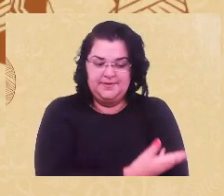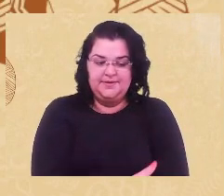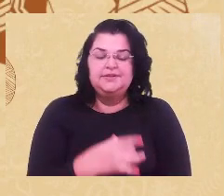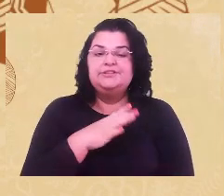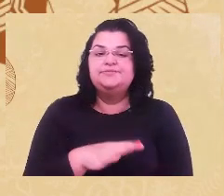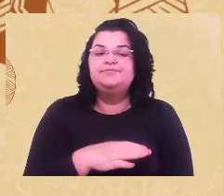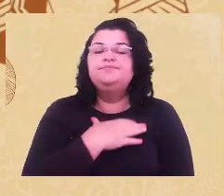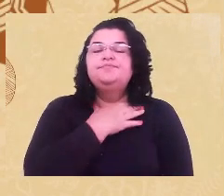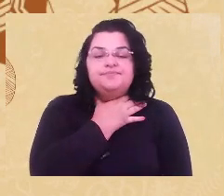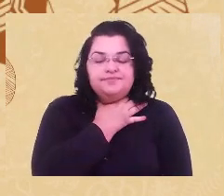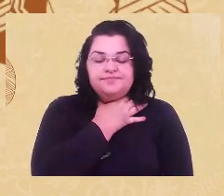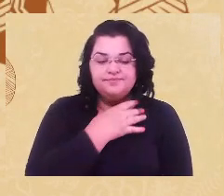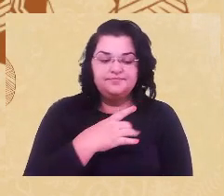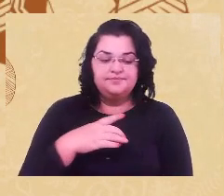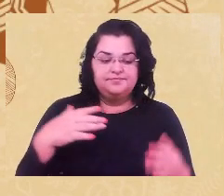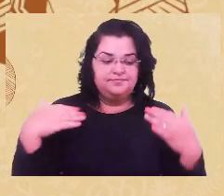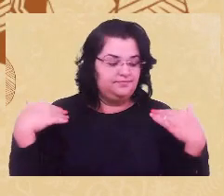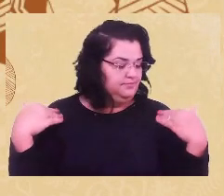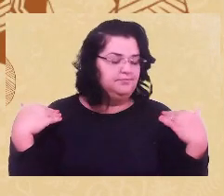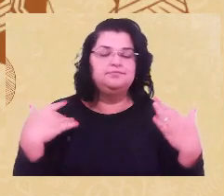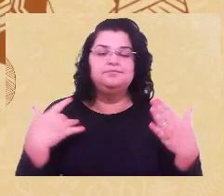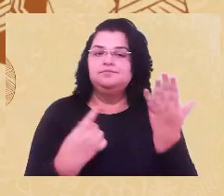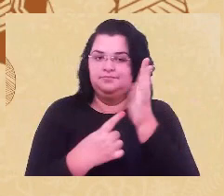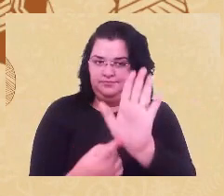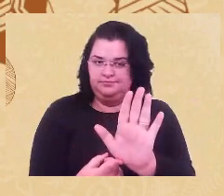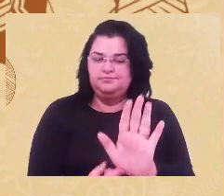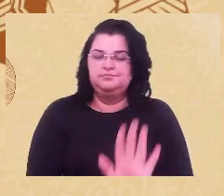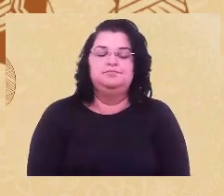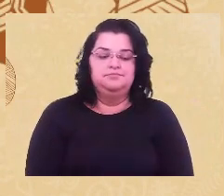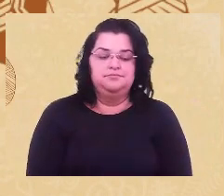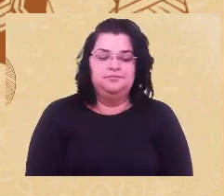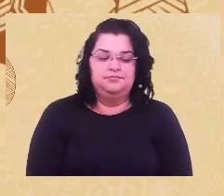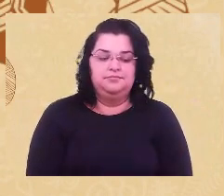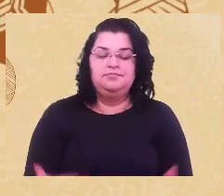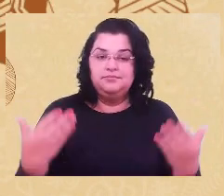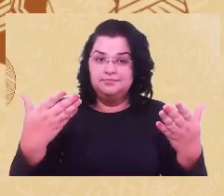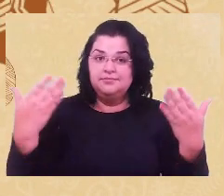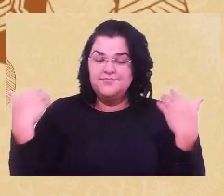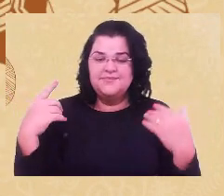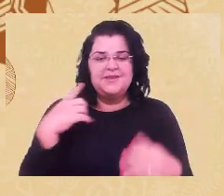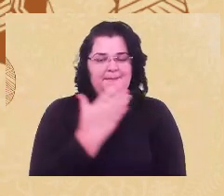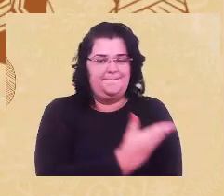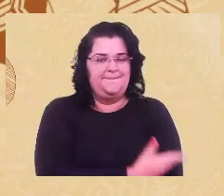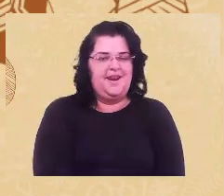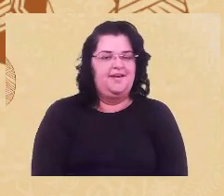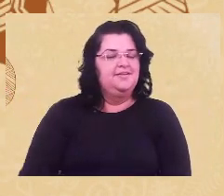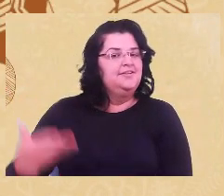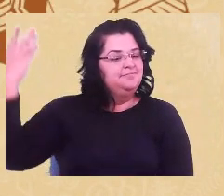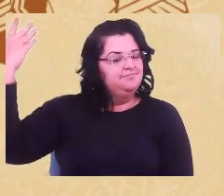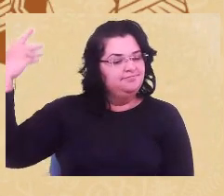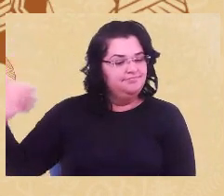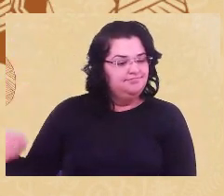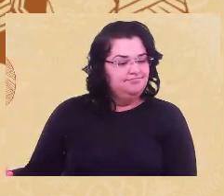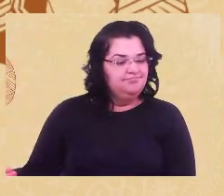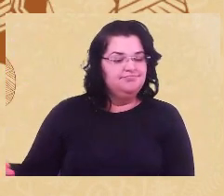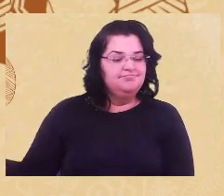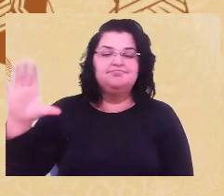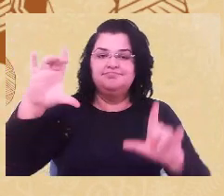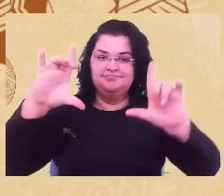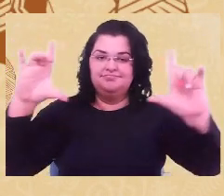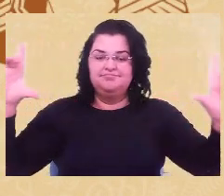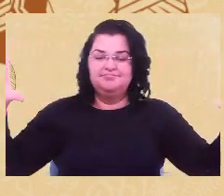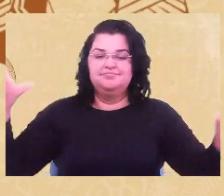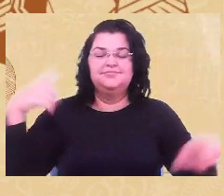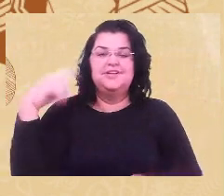e os meus ombros estão aparecendo, atrás de mim tem uma parede branca, com um pano africano do